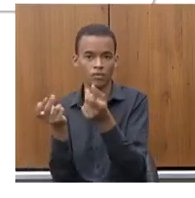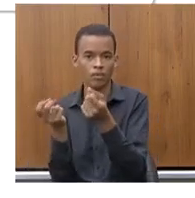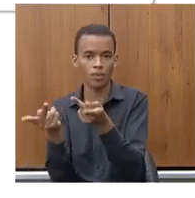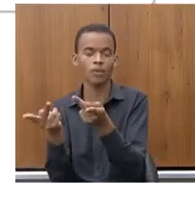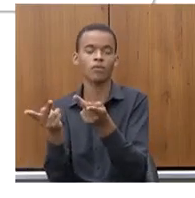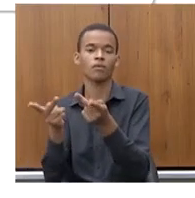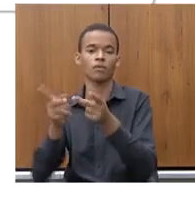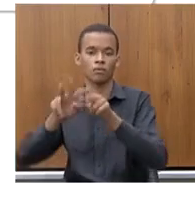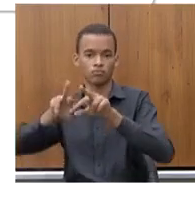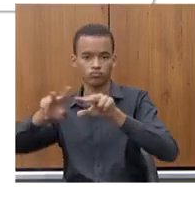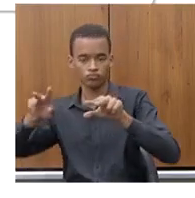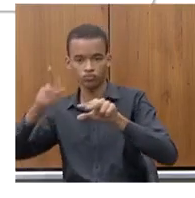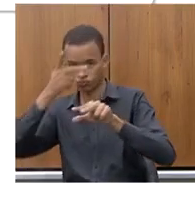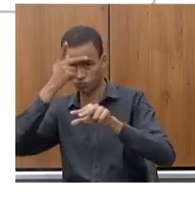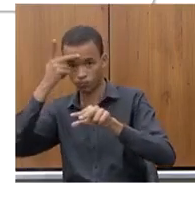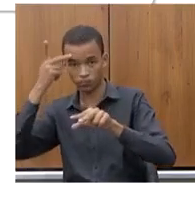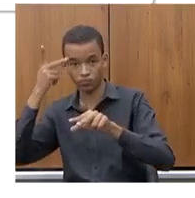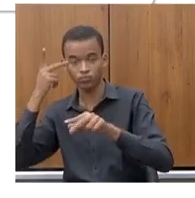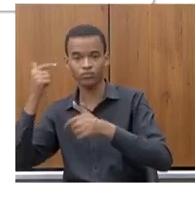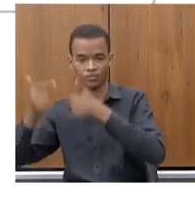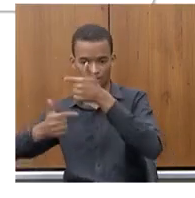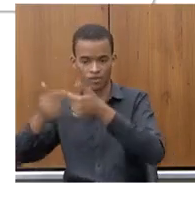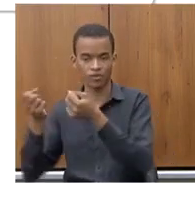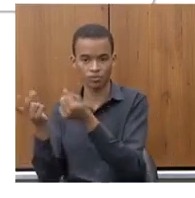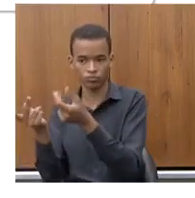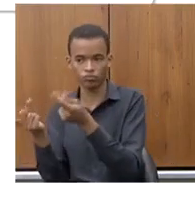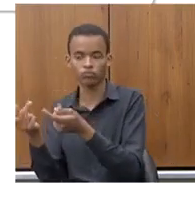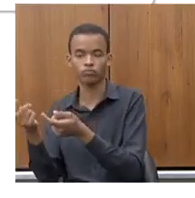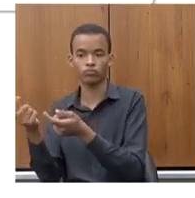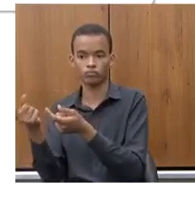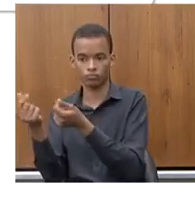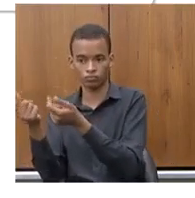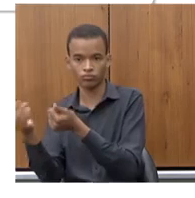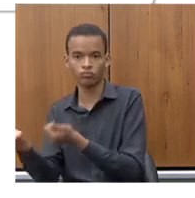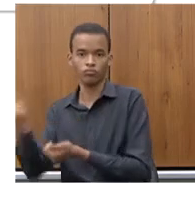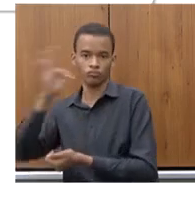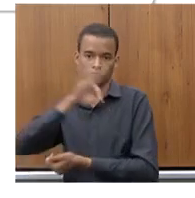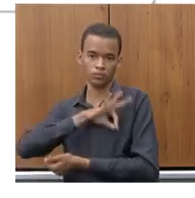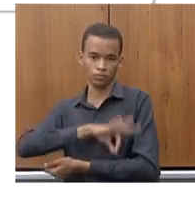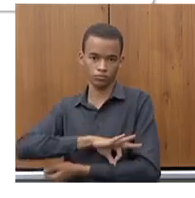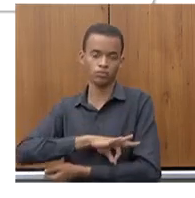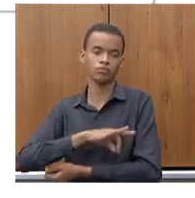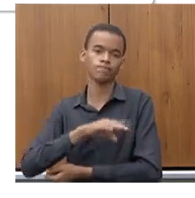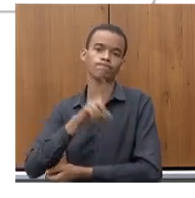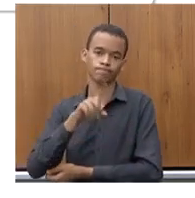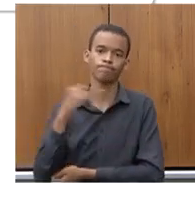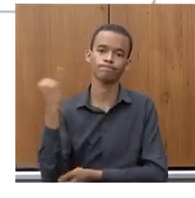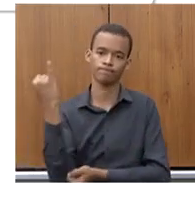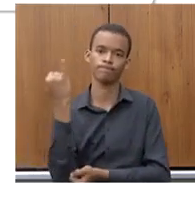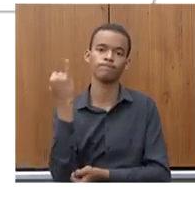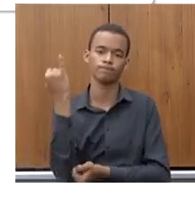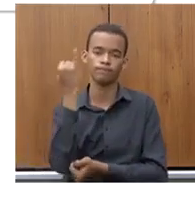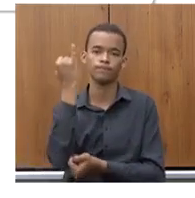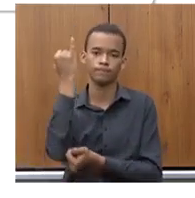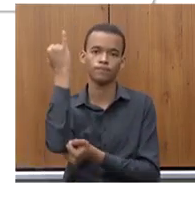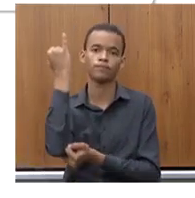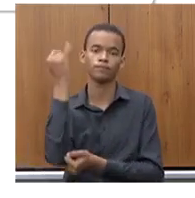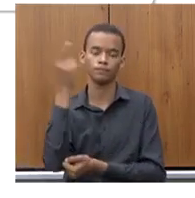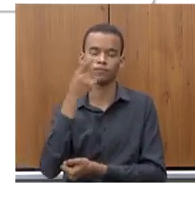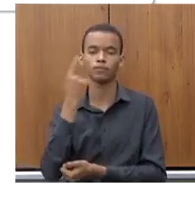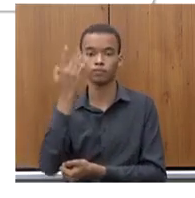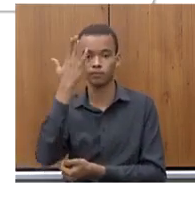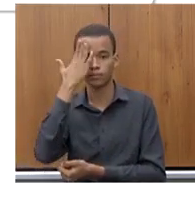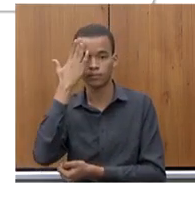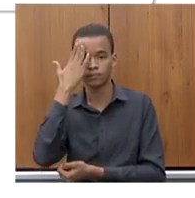vender o seu produto garantir o seu sustento e isso para a gente é uma agenda extremamente cara